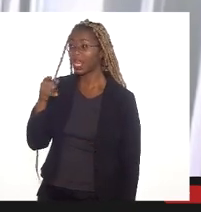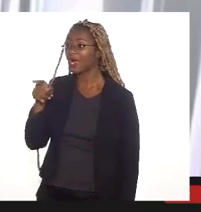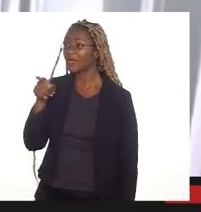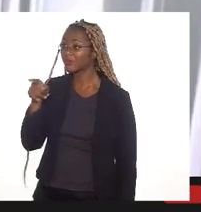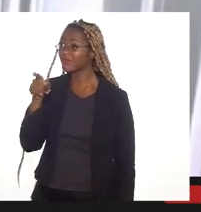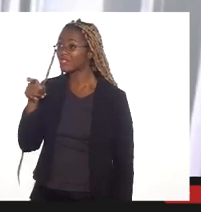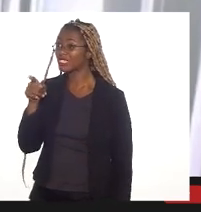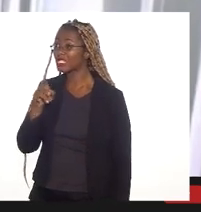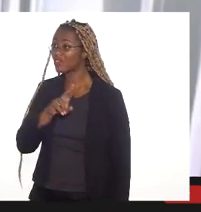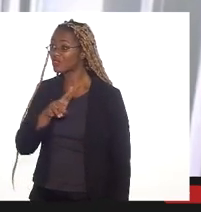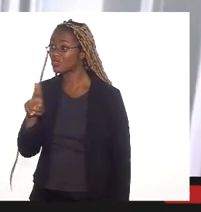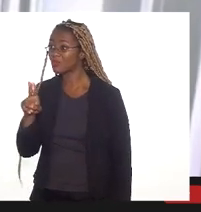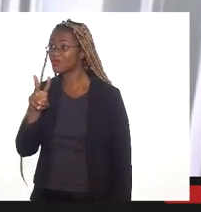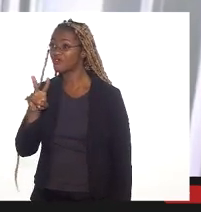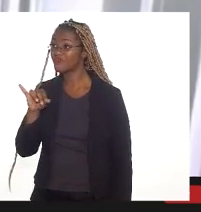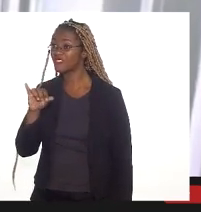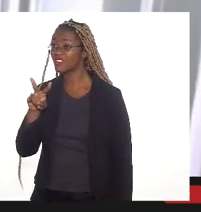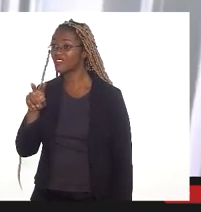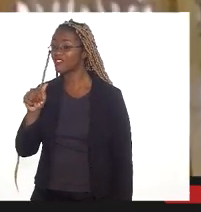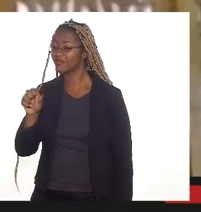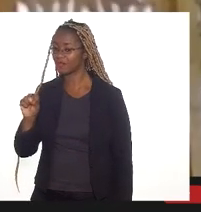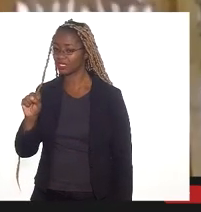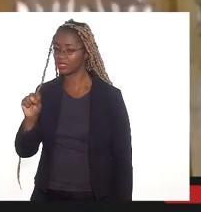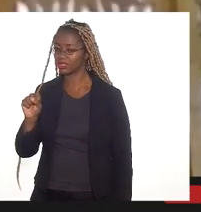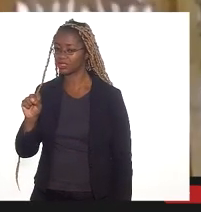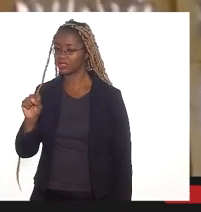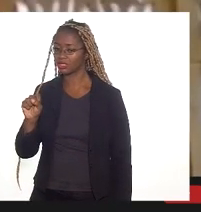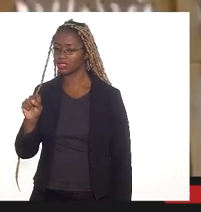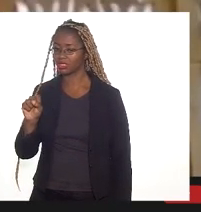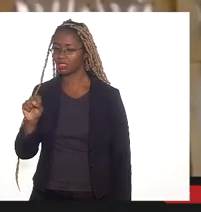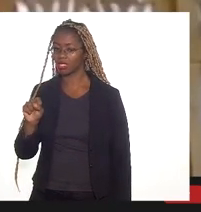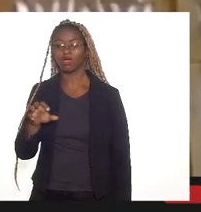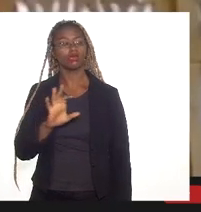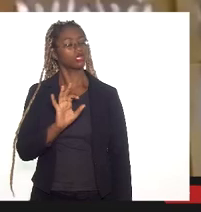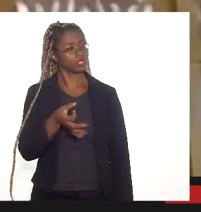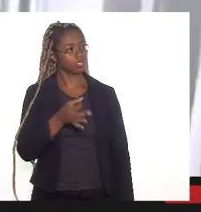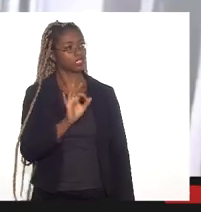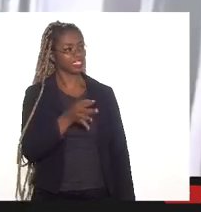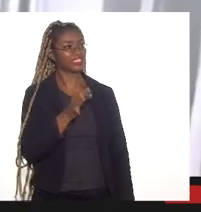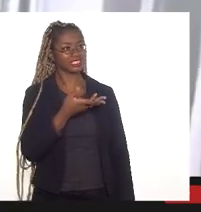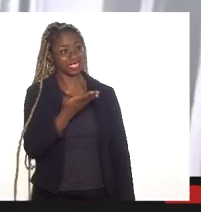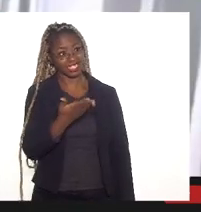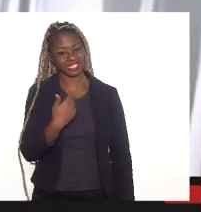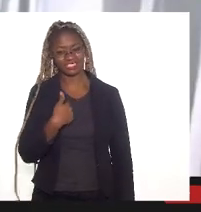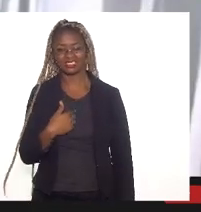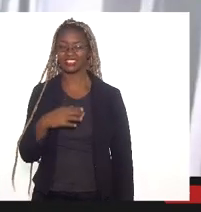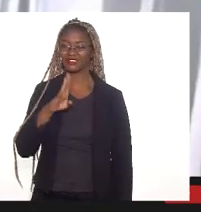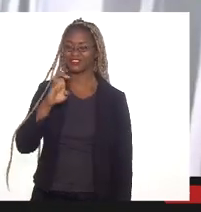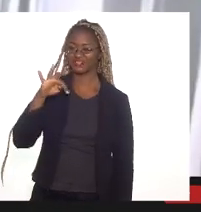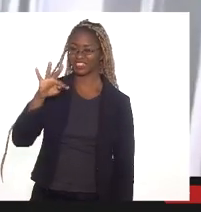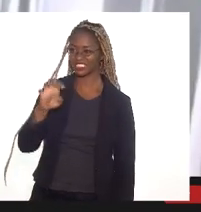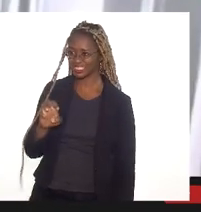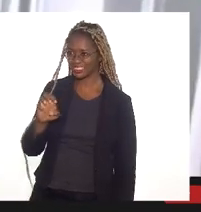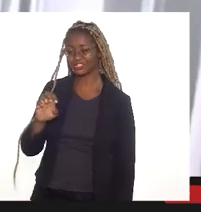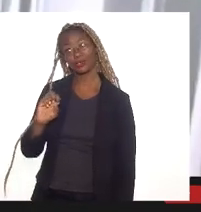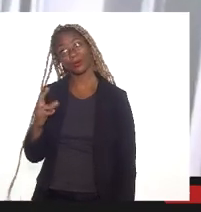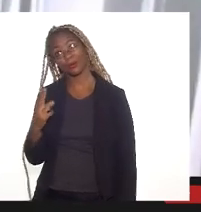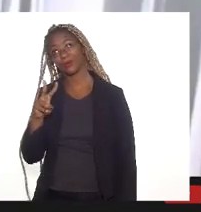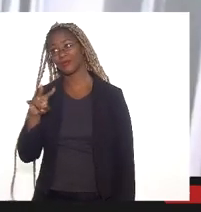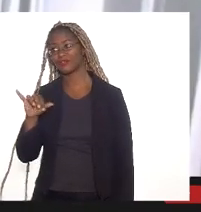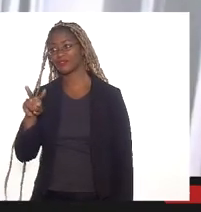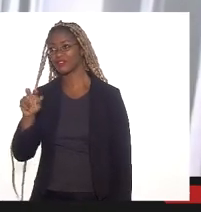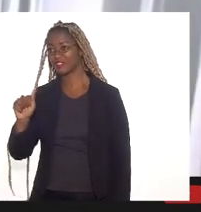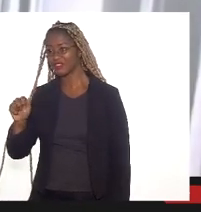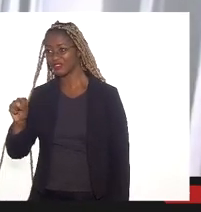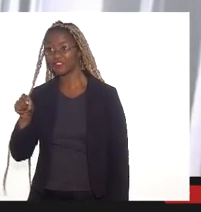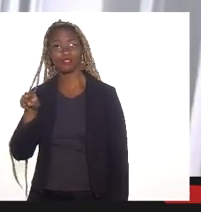com o sobrenome Vivas. É, Alessandra Bentes Vivas. Obrigado. Seja como Bentes, seja como Vivas, você é muito bem-vinda aqui nesta